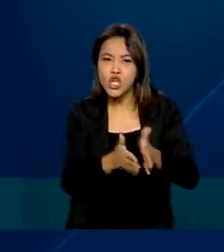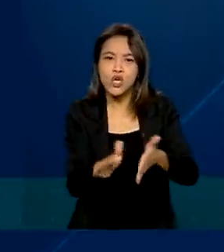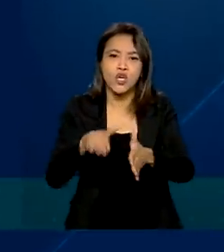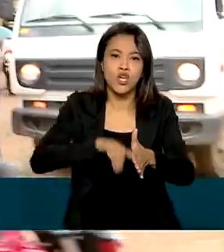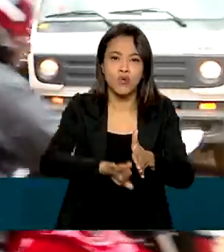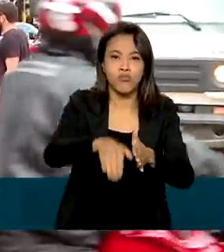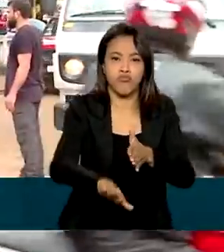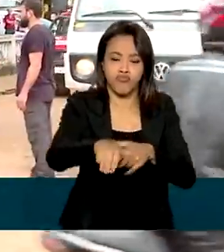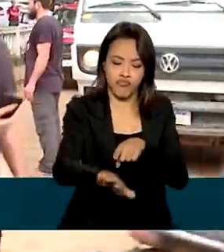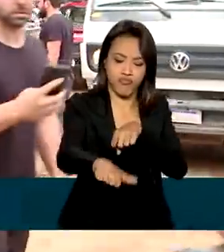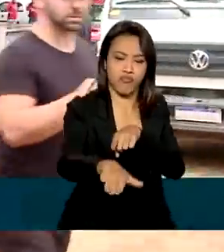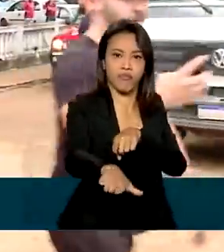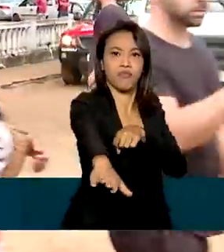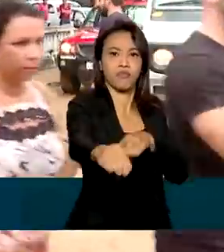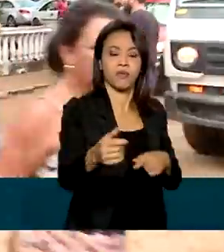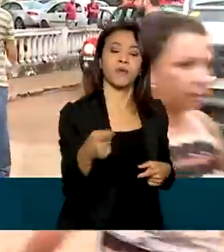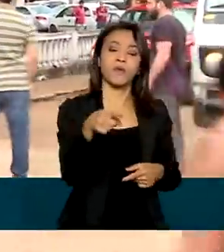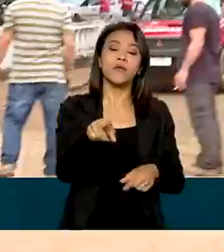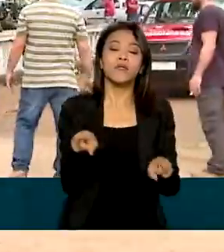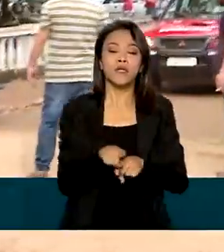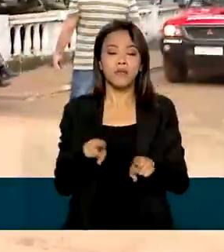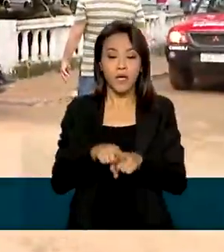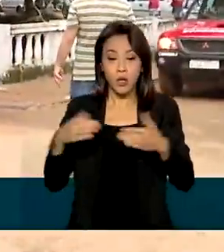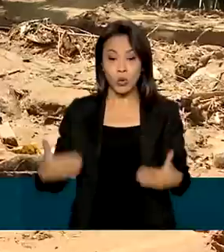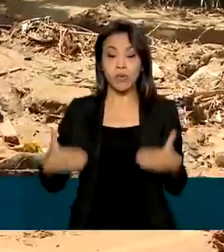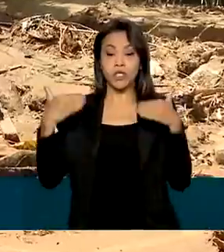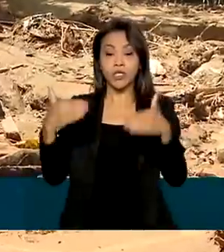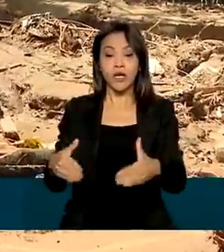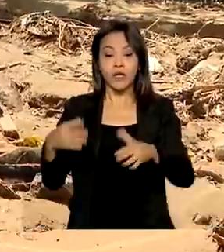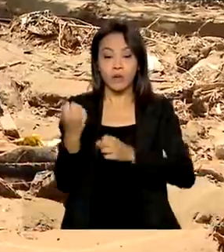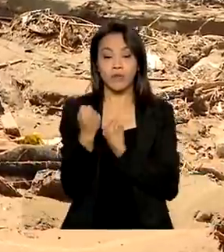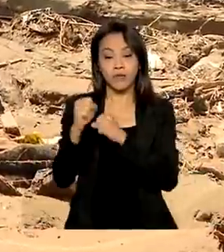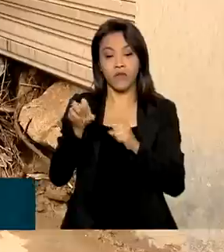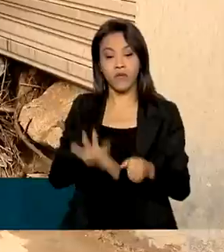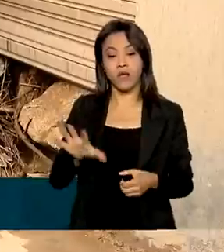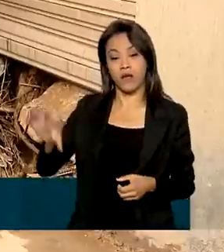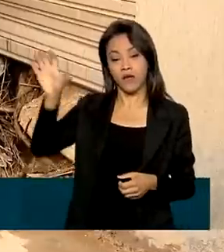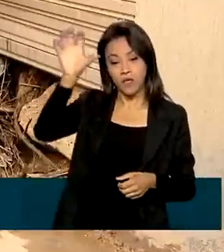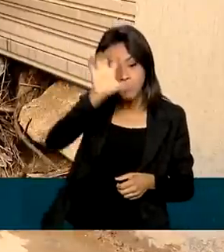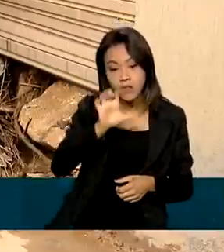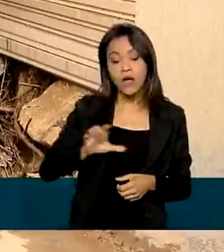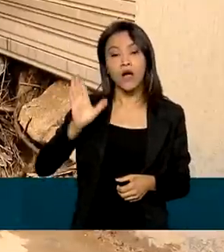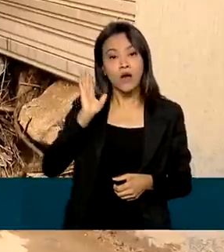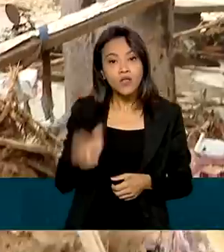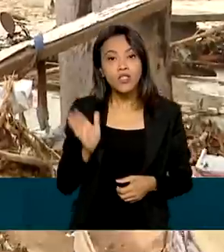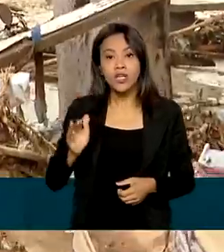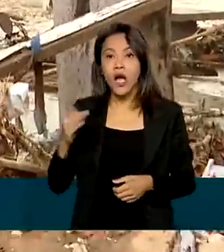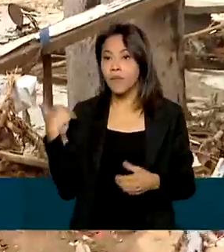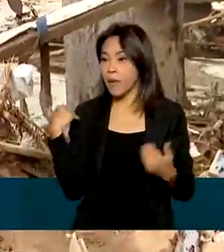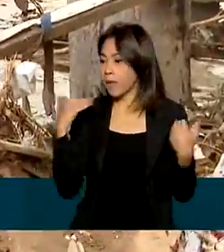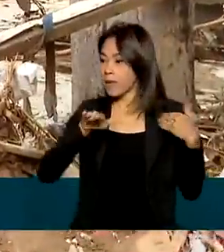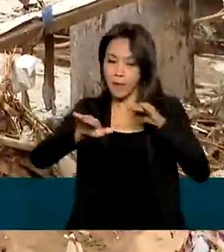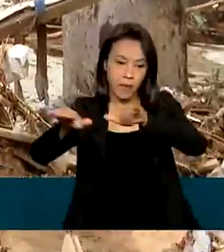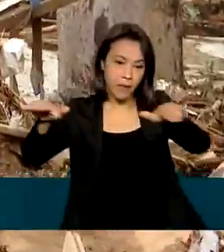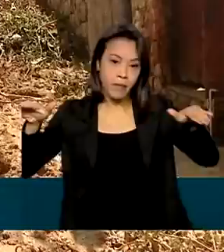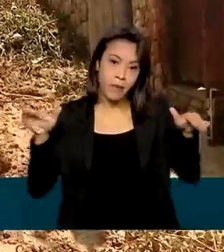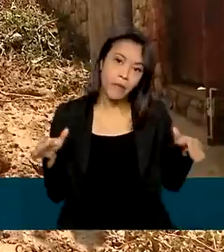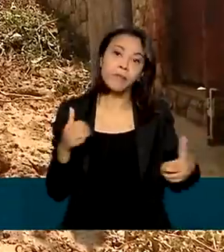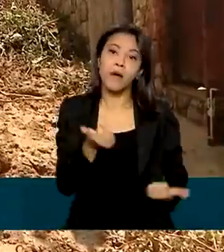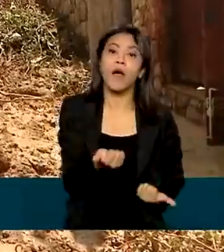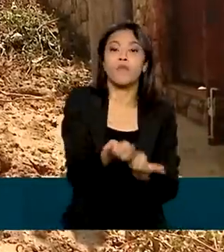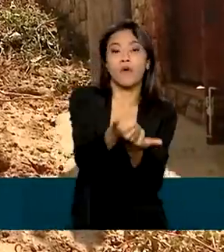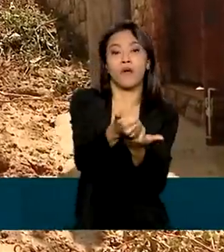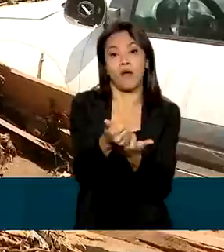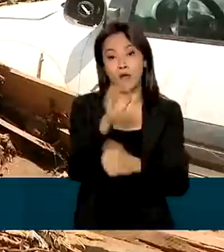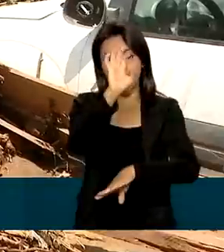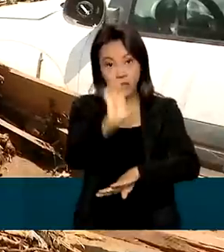correnteza. O Ministério do Desenvolvimento Regional já iniciou a mobilização junto às defesas civis do estado e